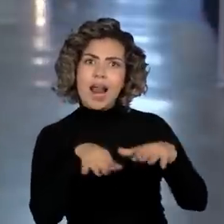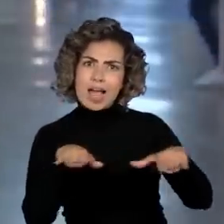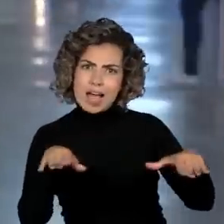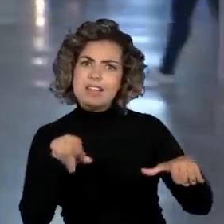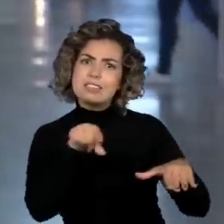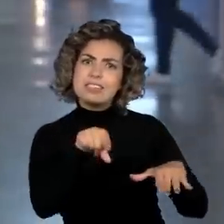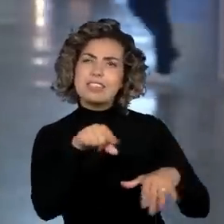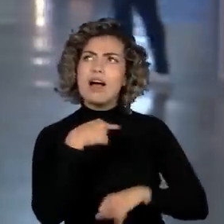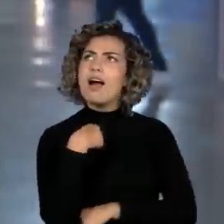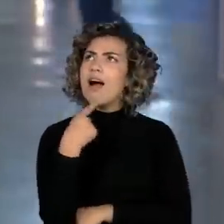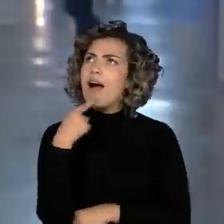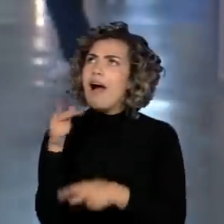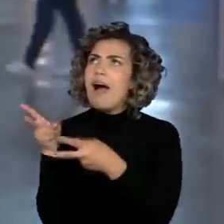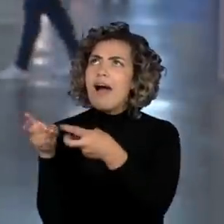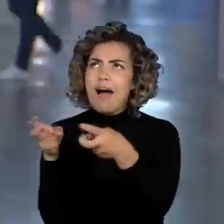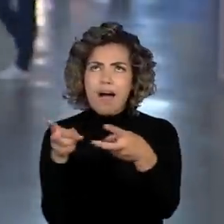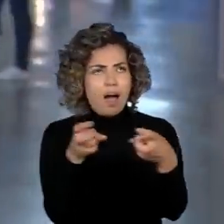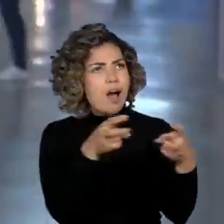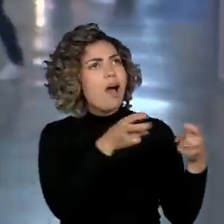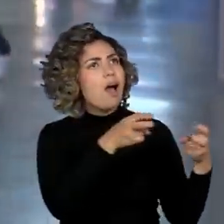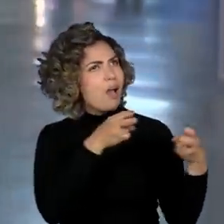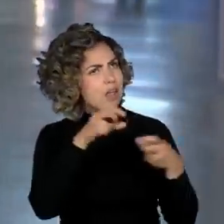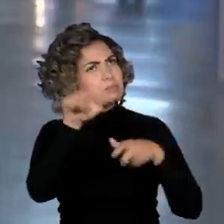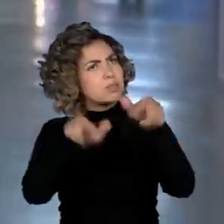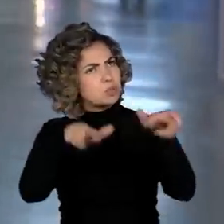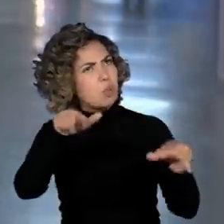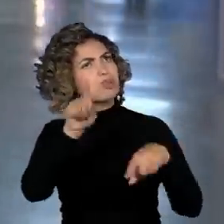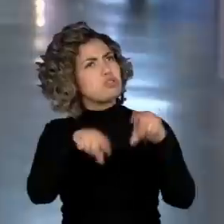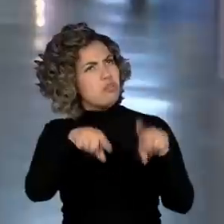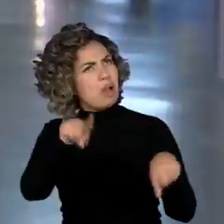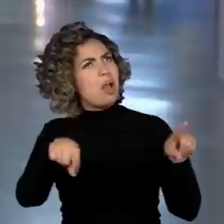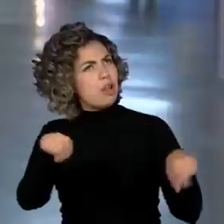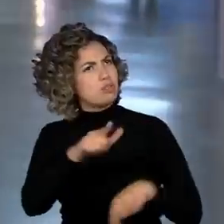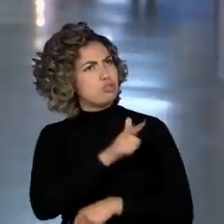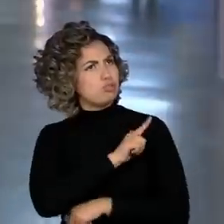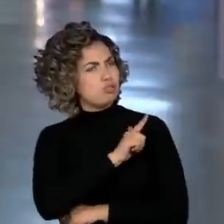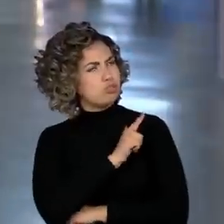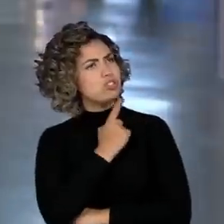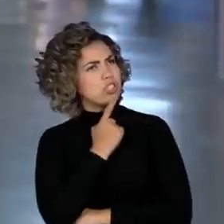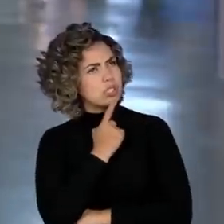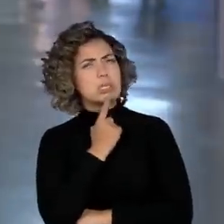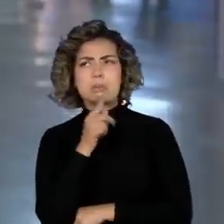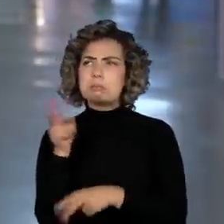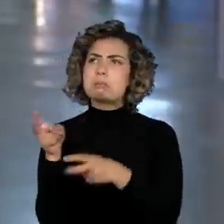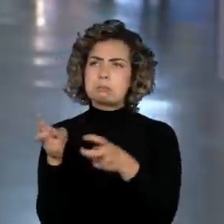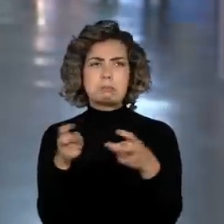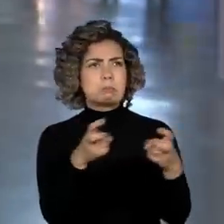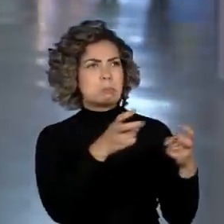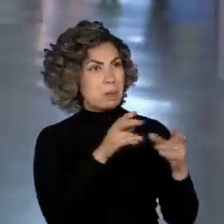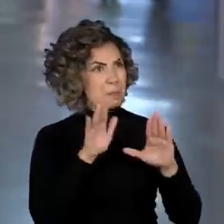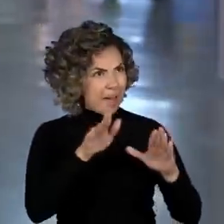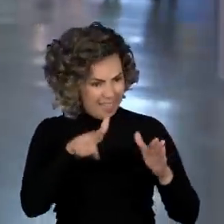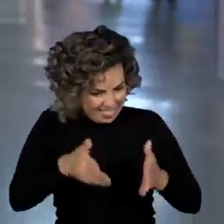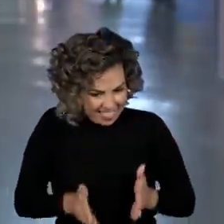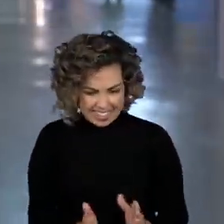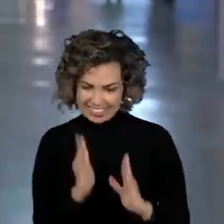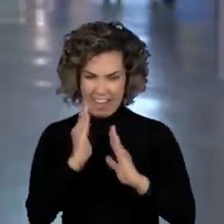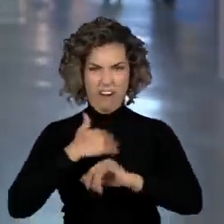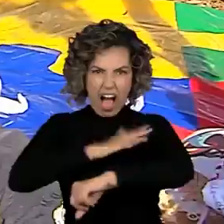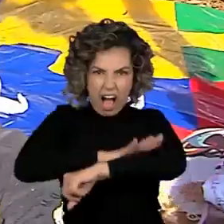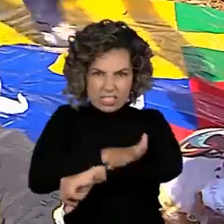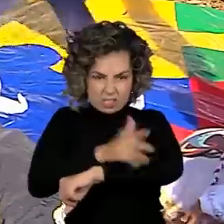elas, elas já veem essas diferenças. Mas a criança, ela não nasce com uma cultura racista. Ela